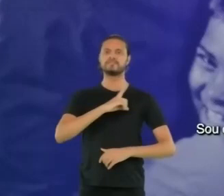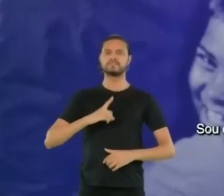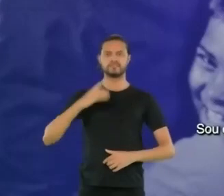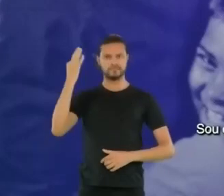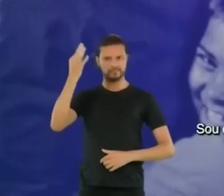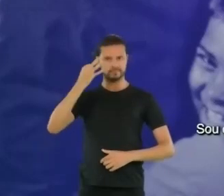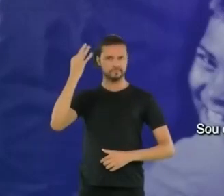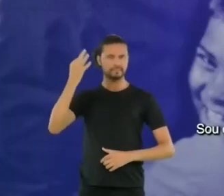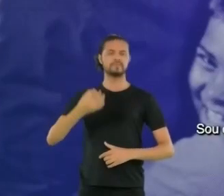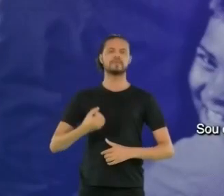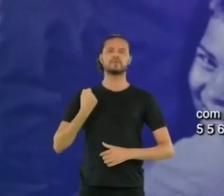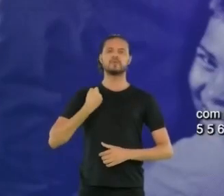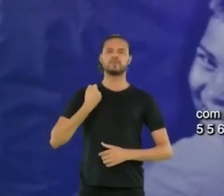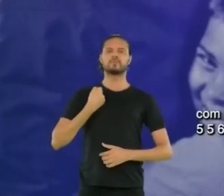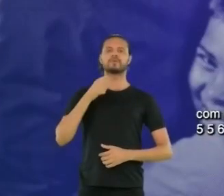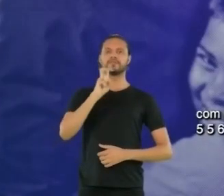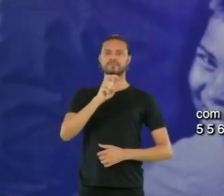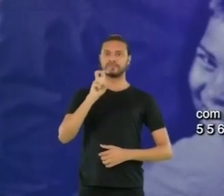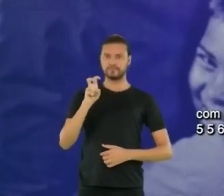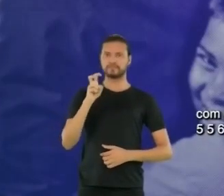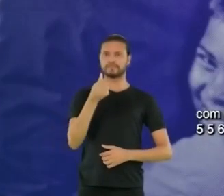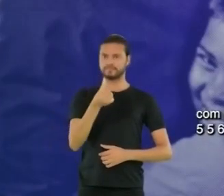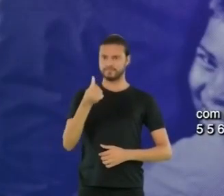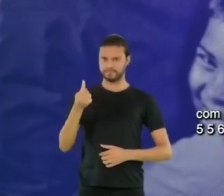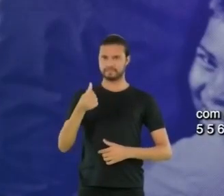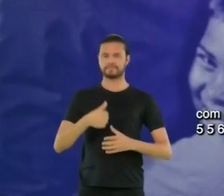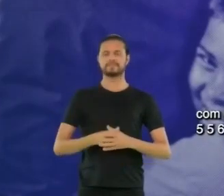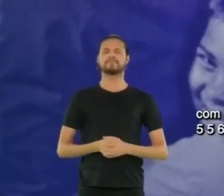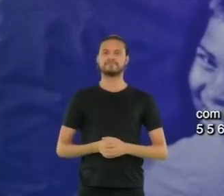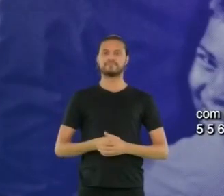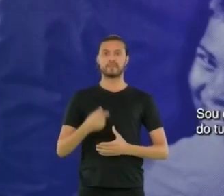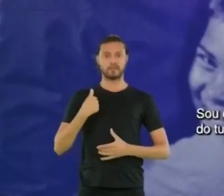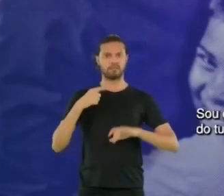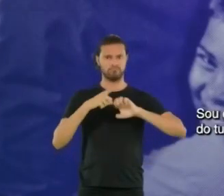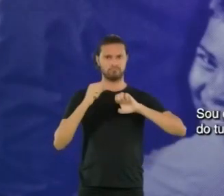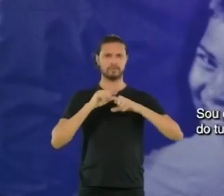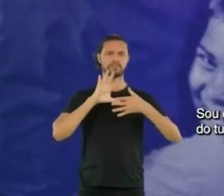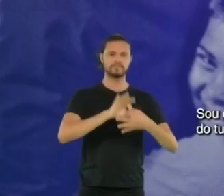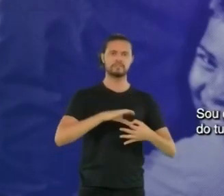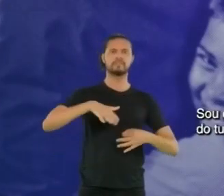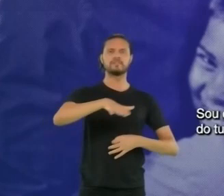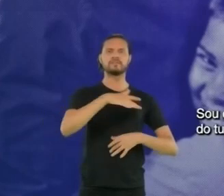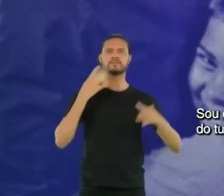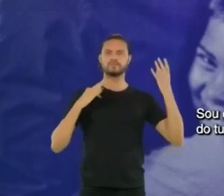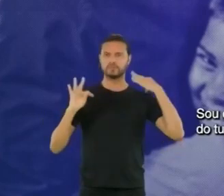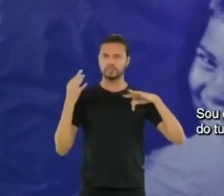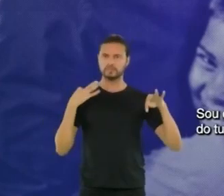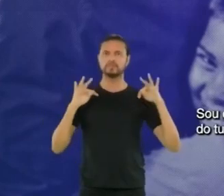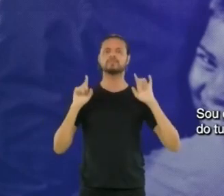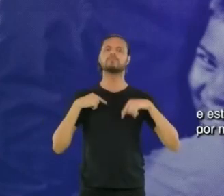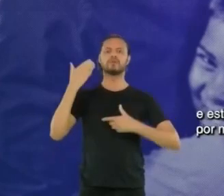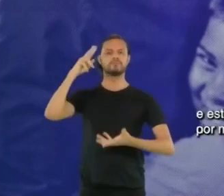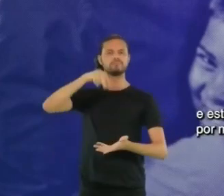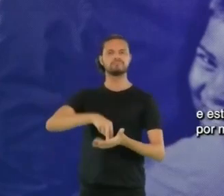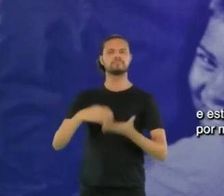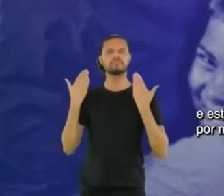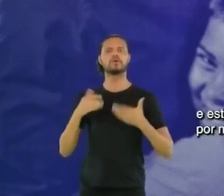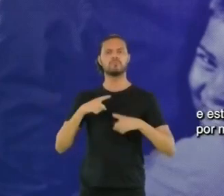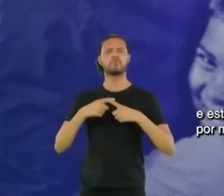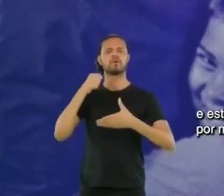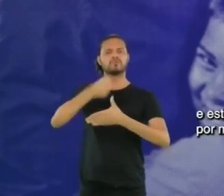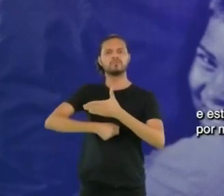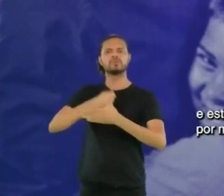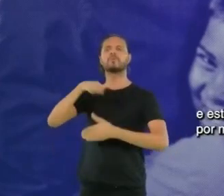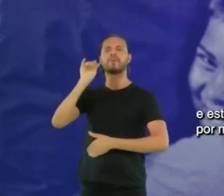candidata a deputada federal, com o número 5566. Sou empresária do segmento do turismo e estou